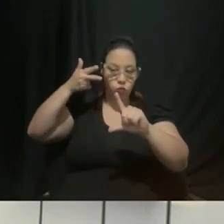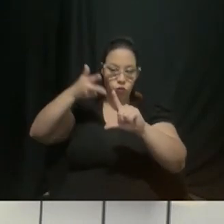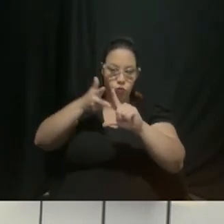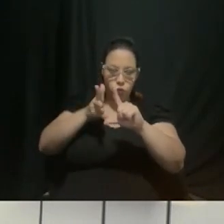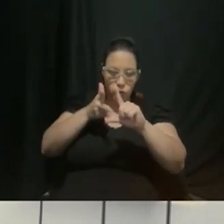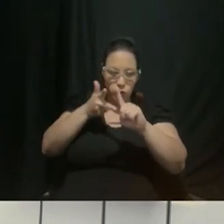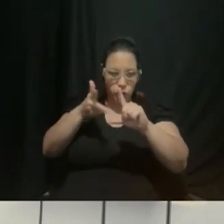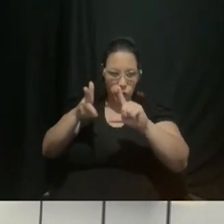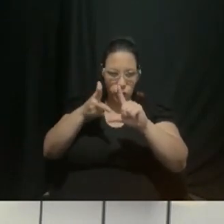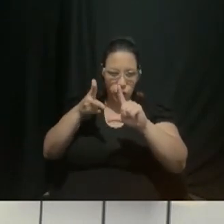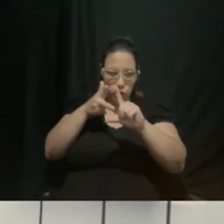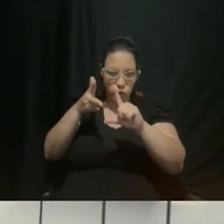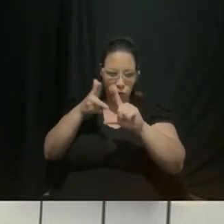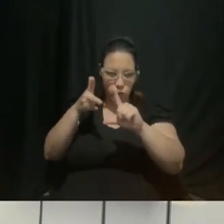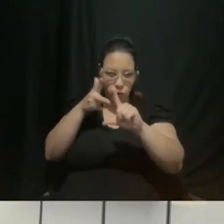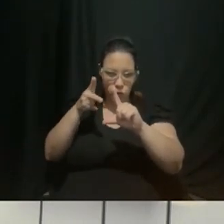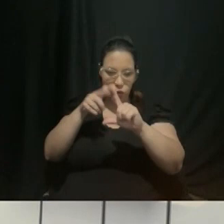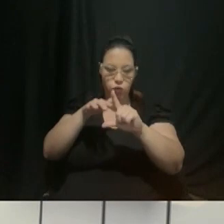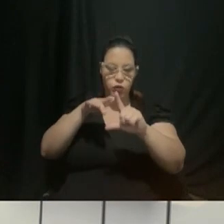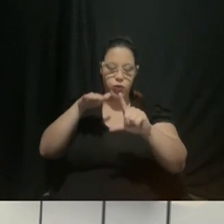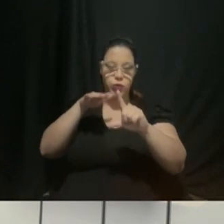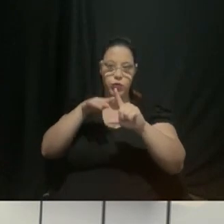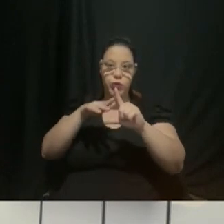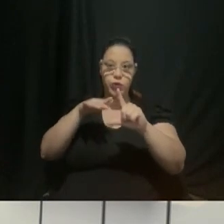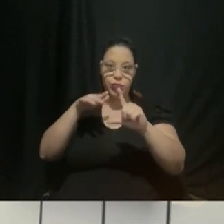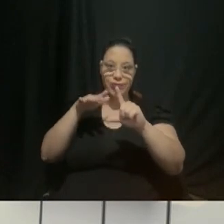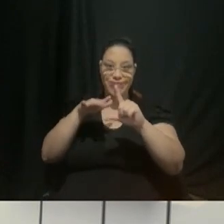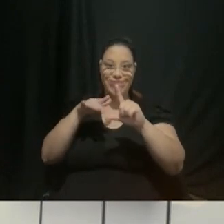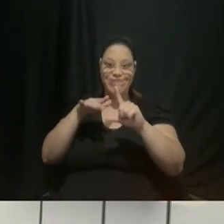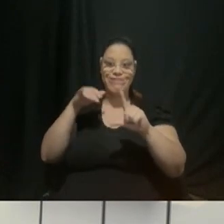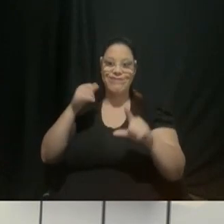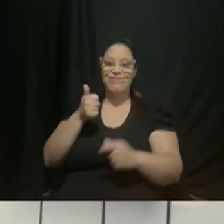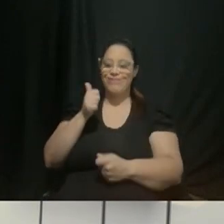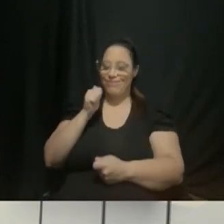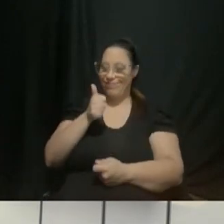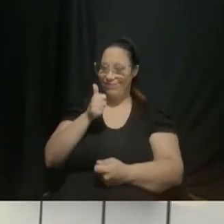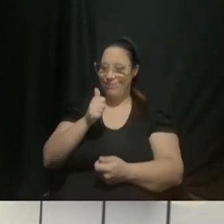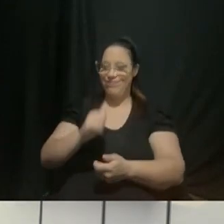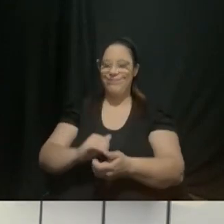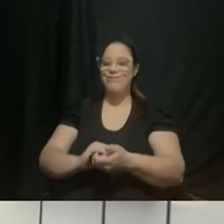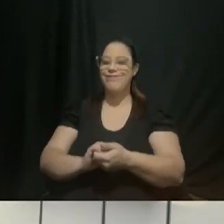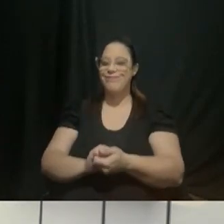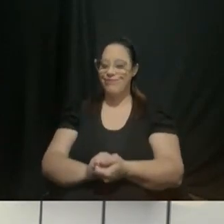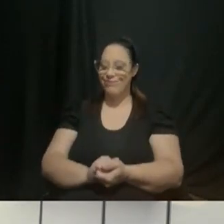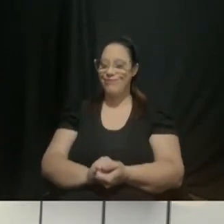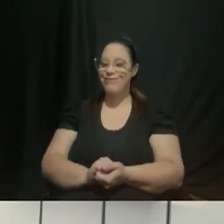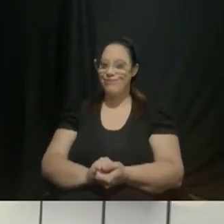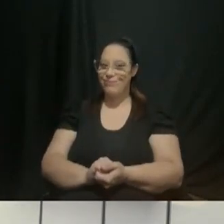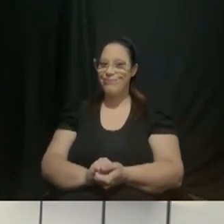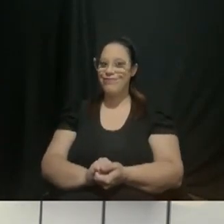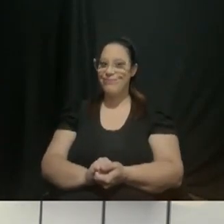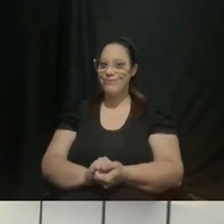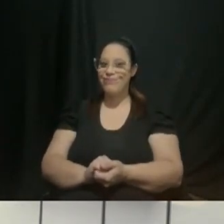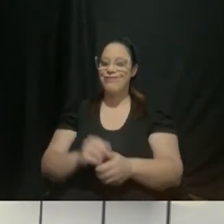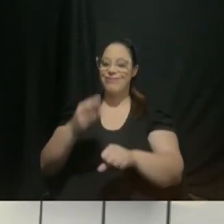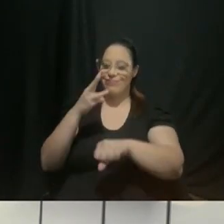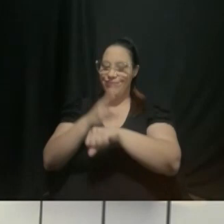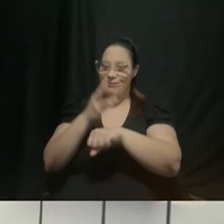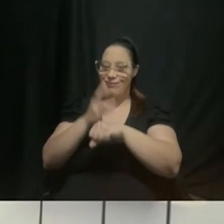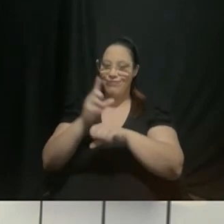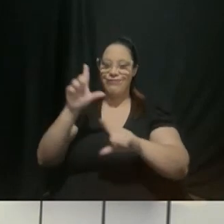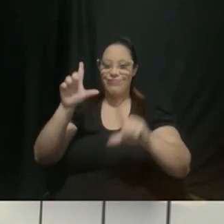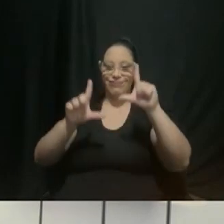câmera do seu celular aqui ó, se você apontar para este QR Code já aparece uma mensagem na sua tela, o WhatsApp da TV Câmara Campinas